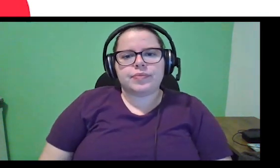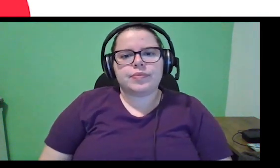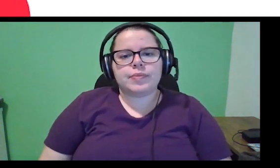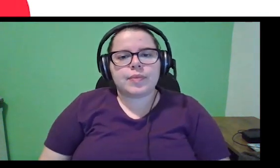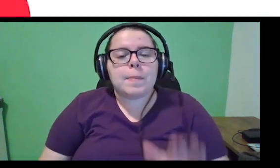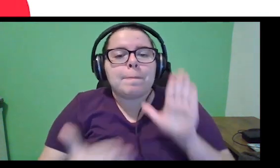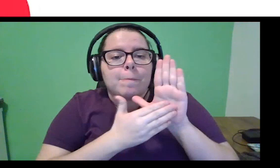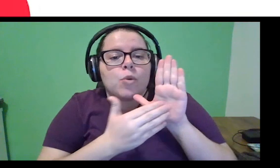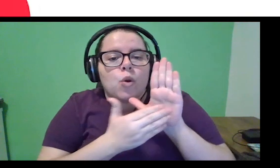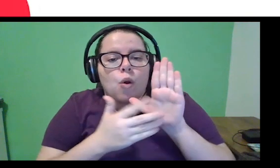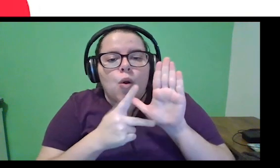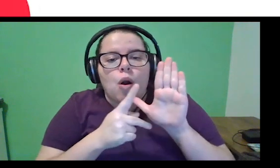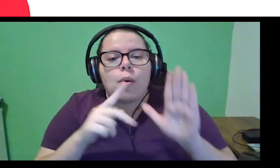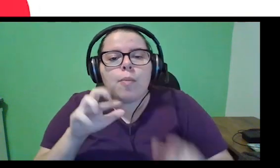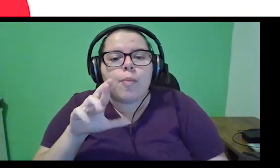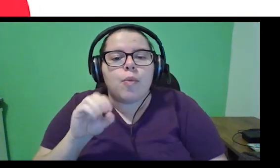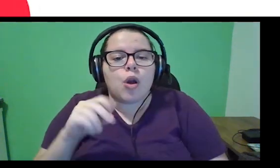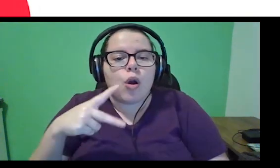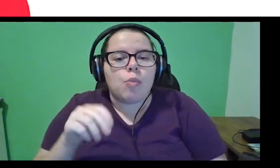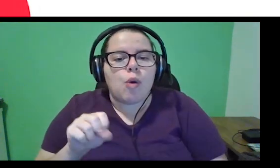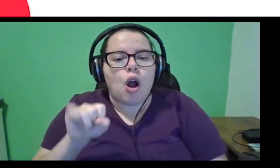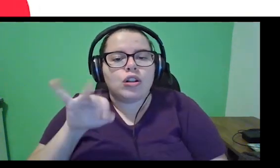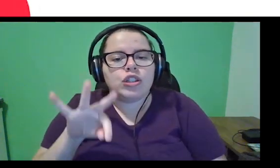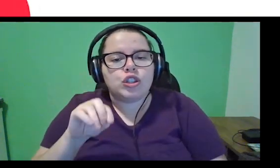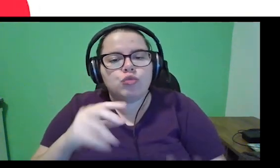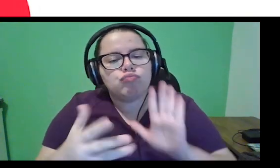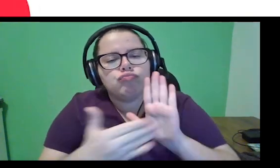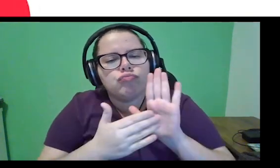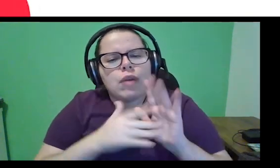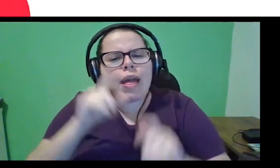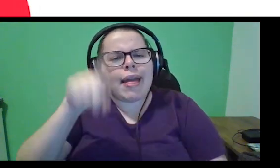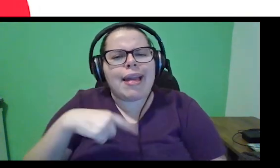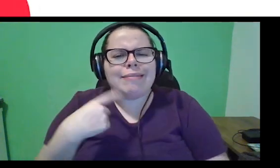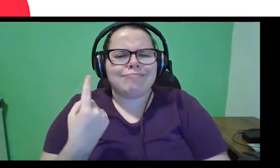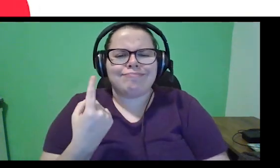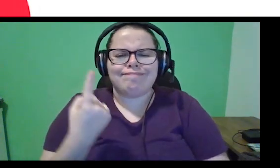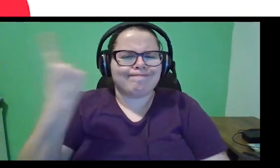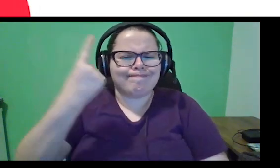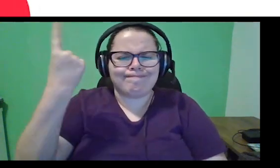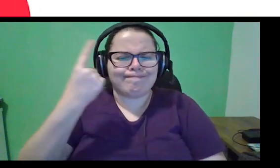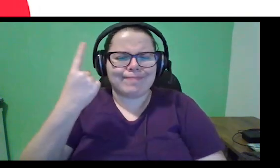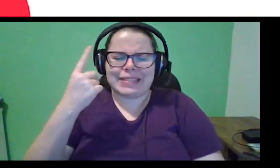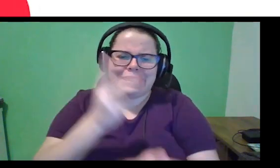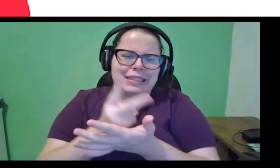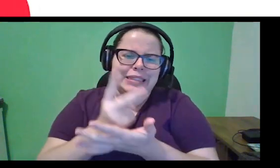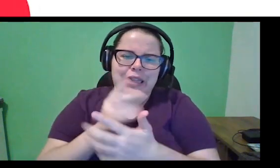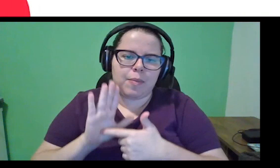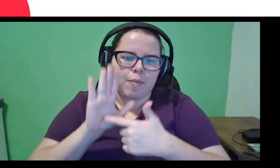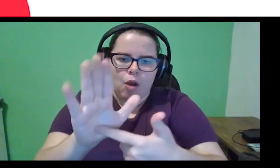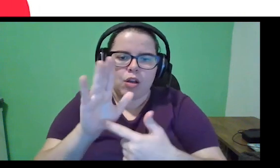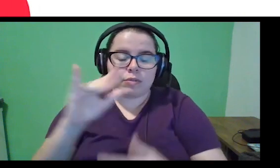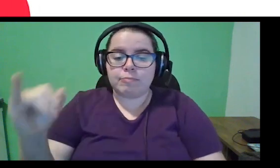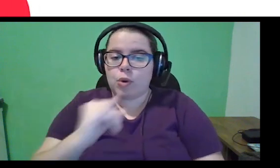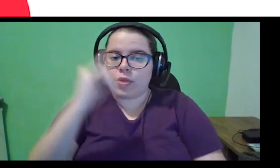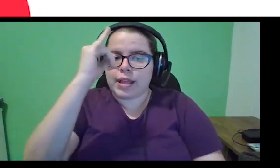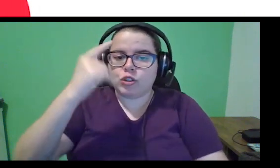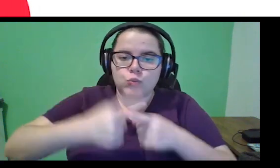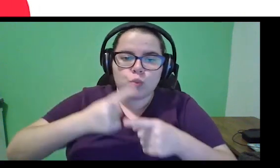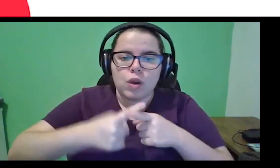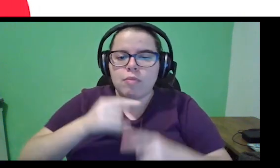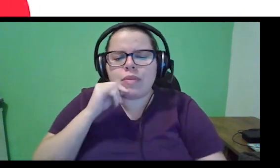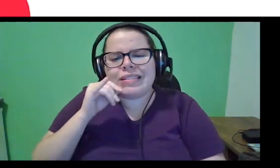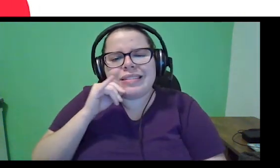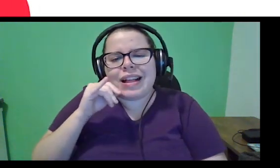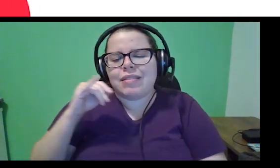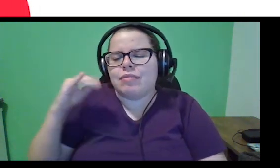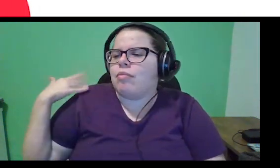Bom, propósito, gente. Propósito é uma das primeiras coisas também que eu sempre traço, porque depois de